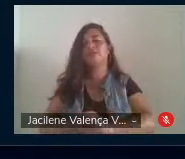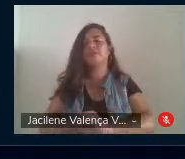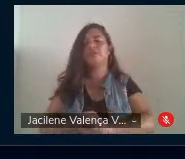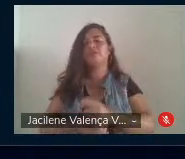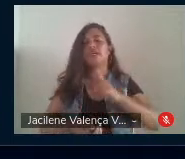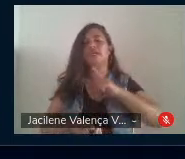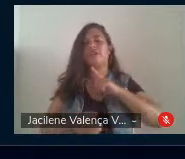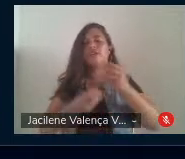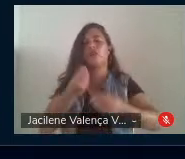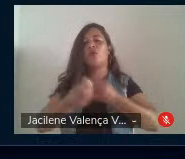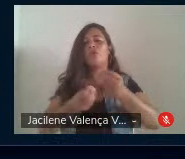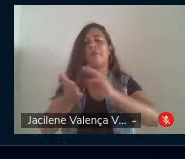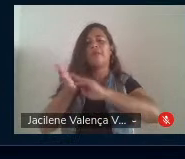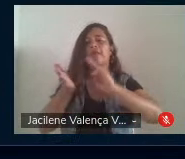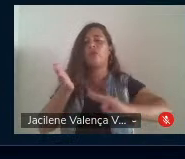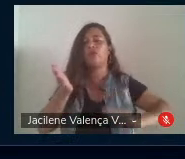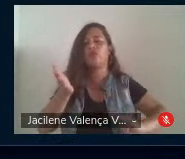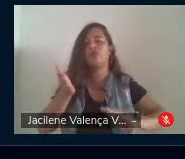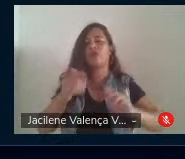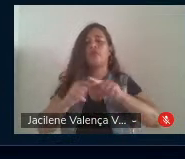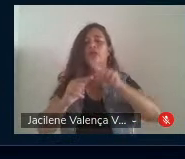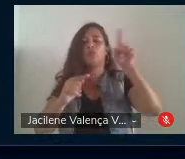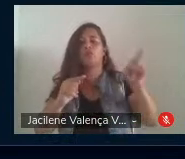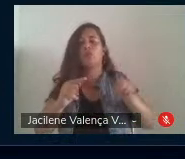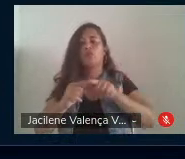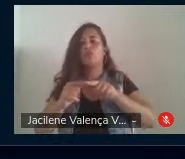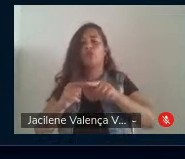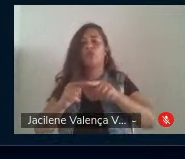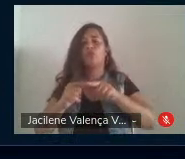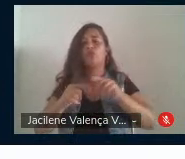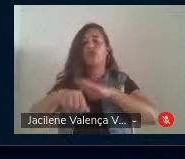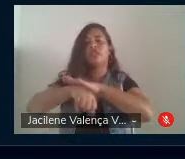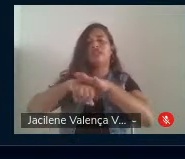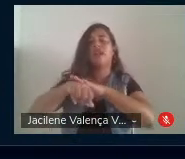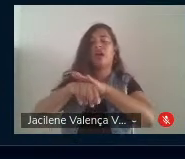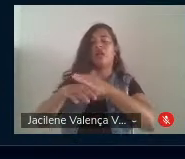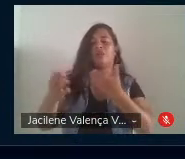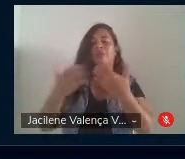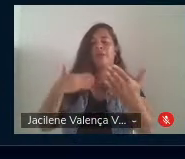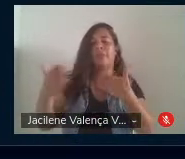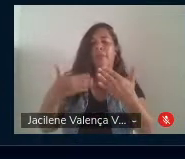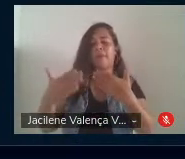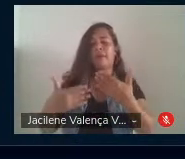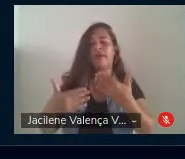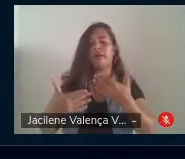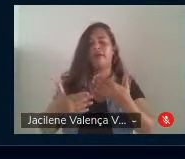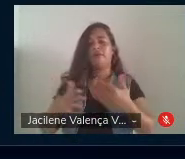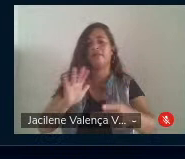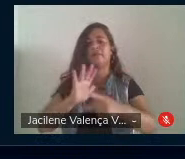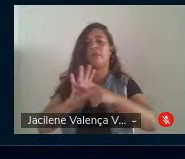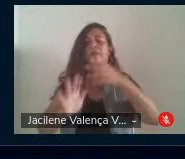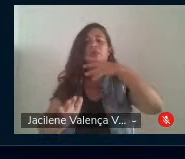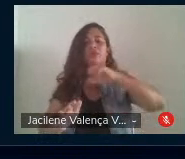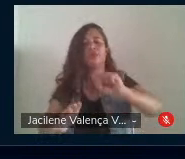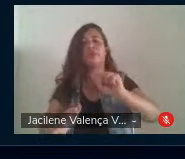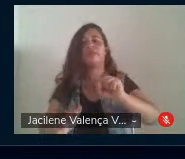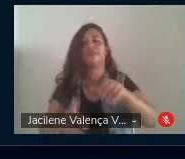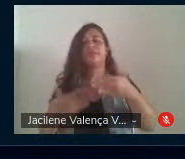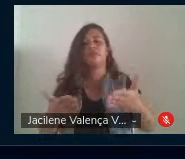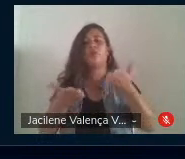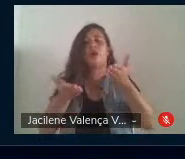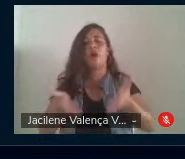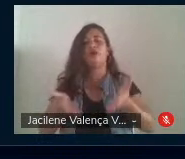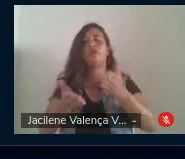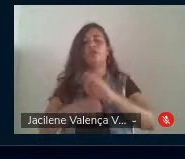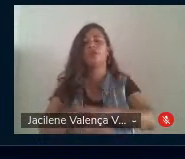como metodologia o Círculo de Diálogos, né? Inspirado no Círculo de Cultura de Freire. Bom, aqui, então, eu